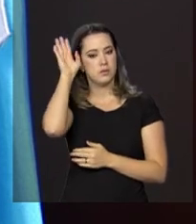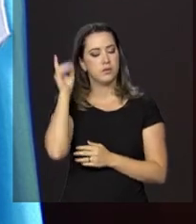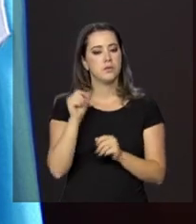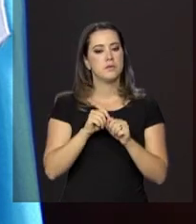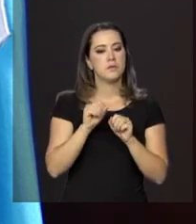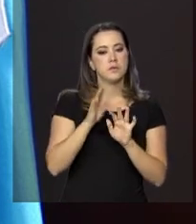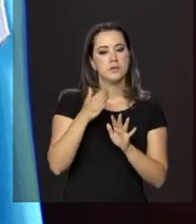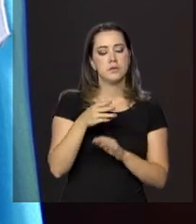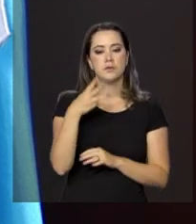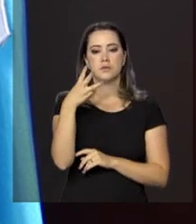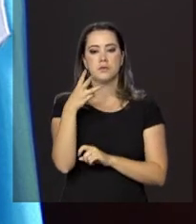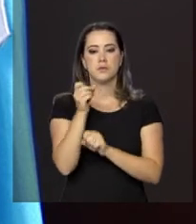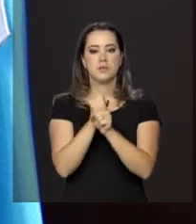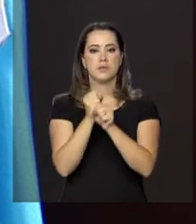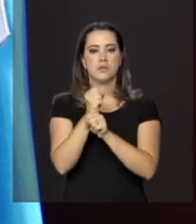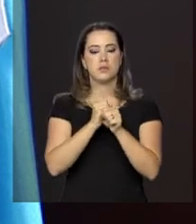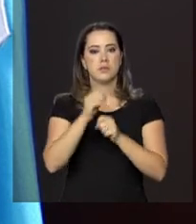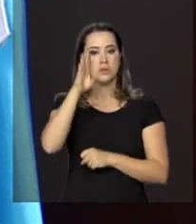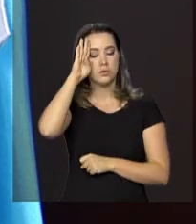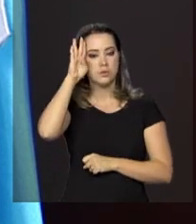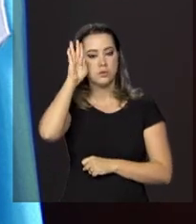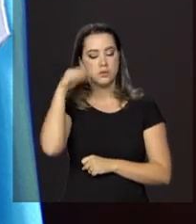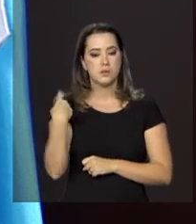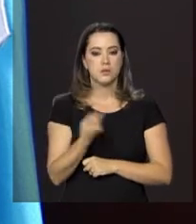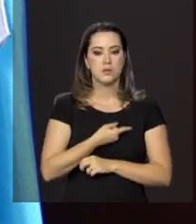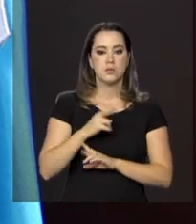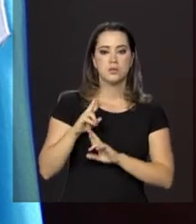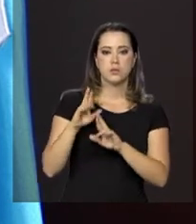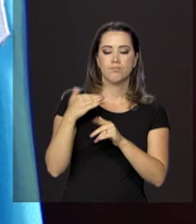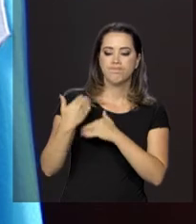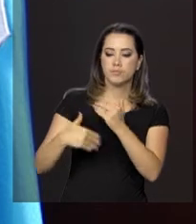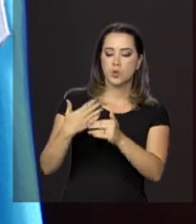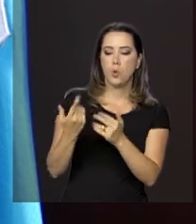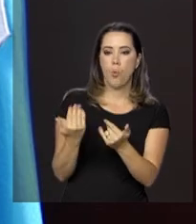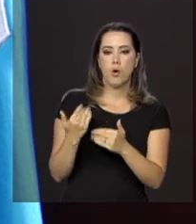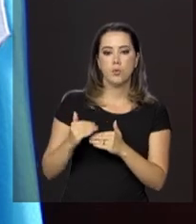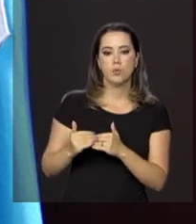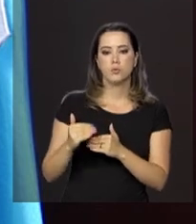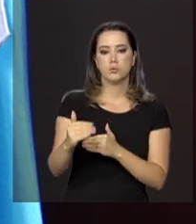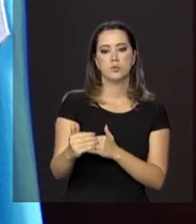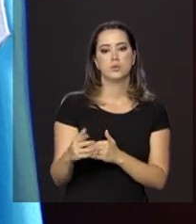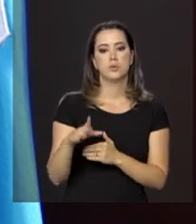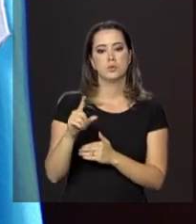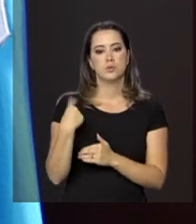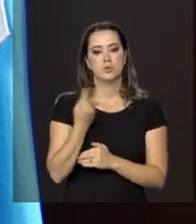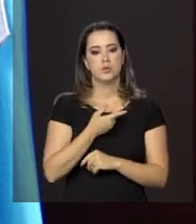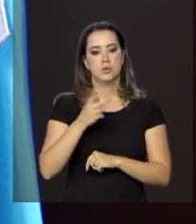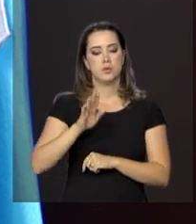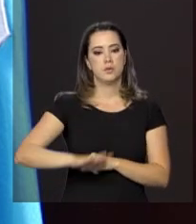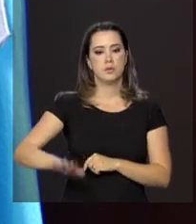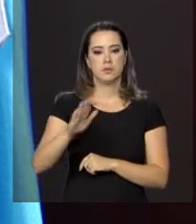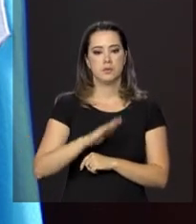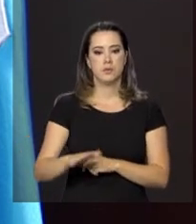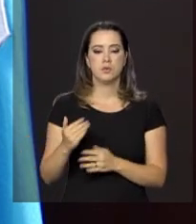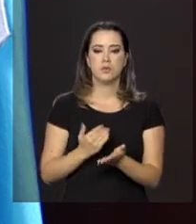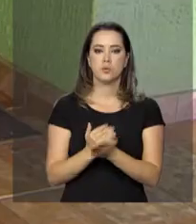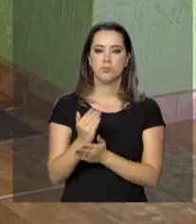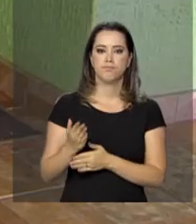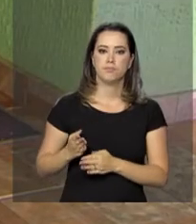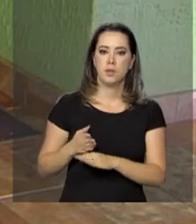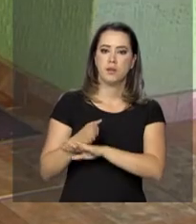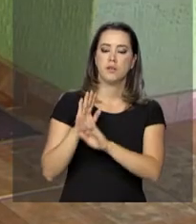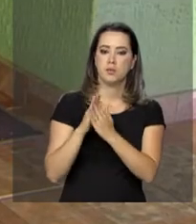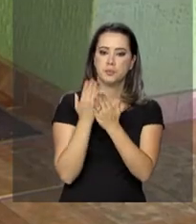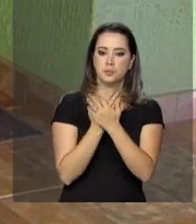fazer aí uns três anos de ensino superior. Se a gente manter tudo igual como está hoje, isso é o esperado para as nossas crianças que estão ingressando na escola.